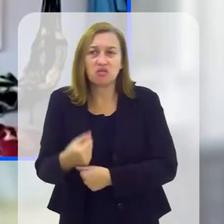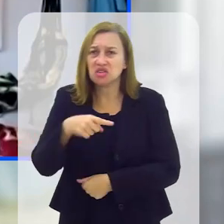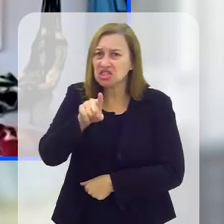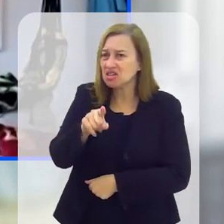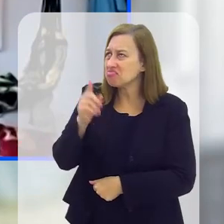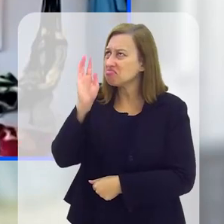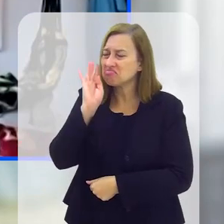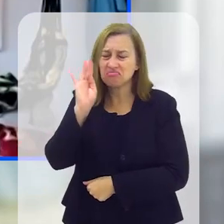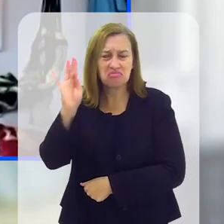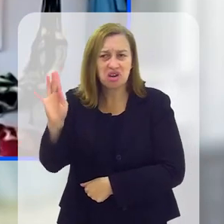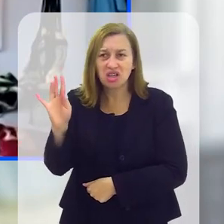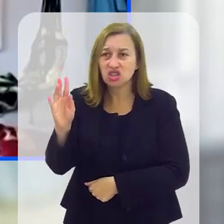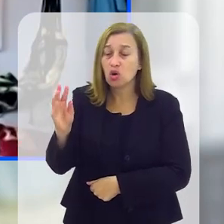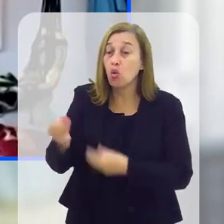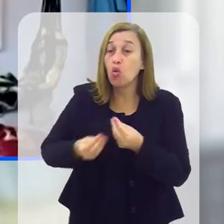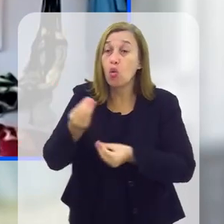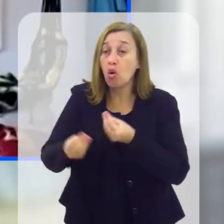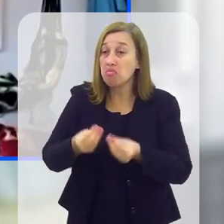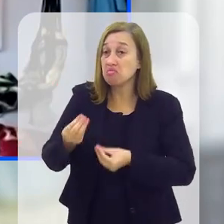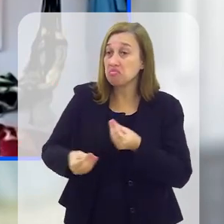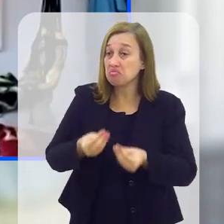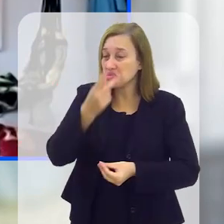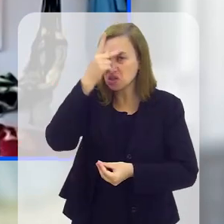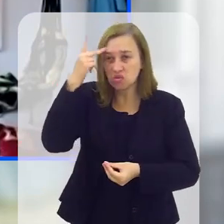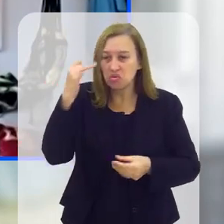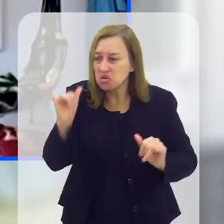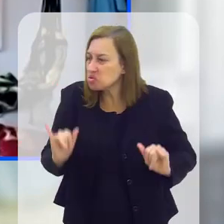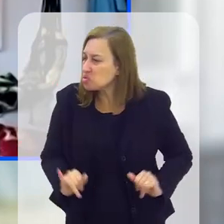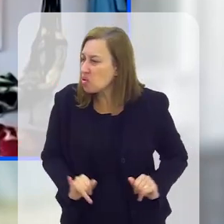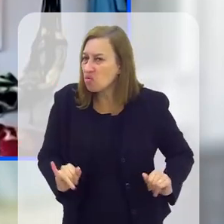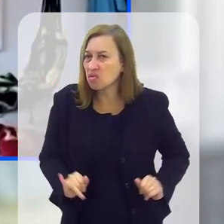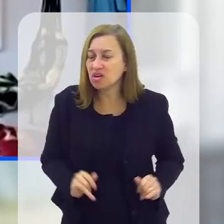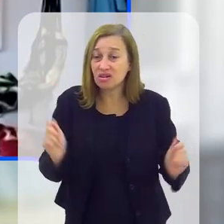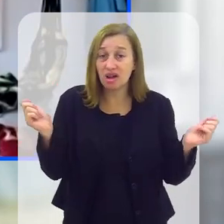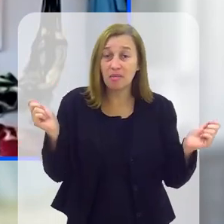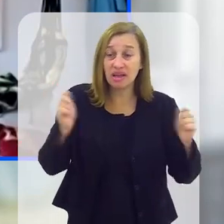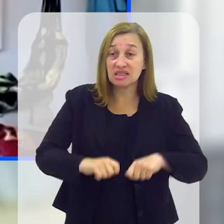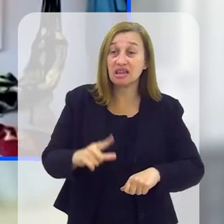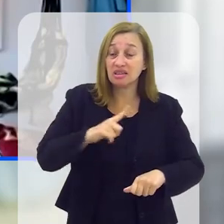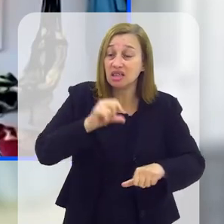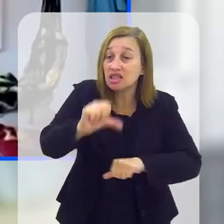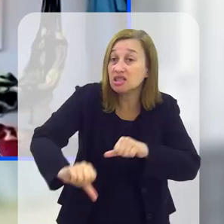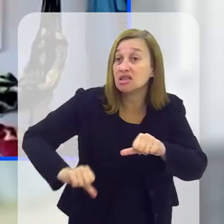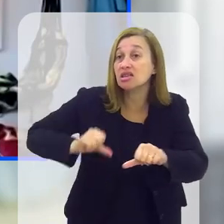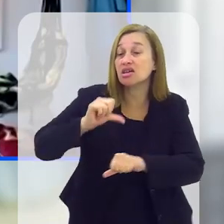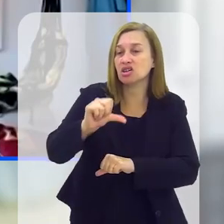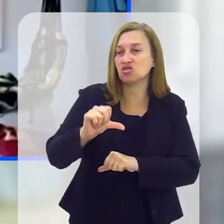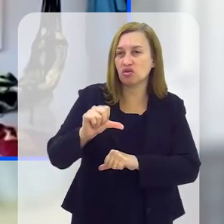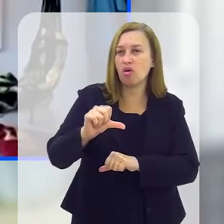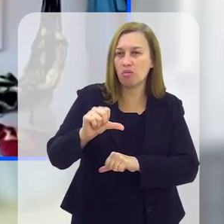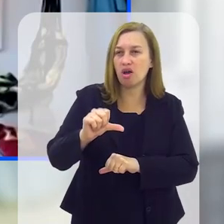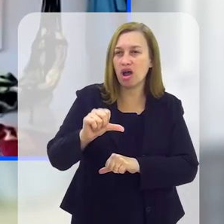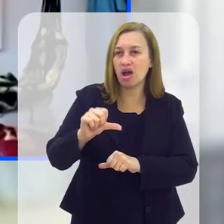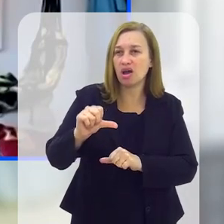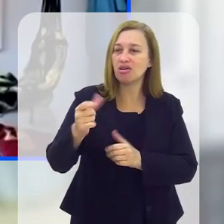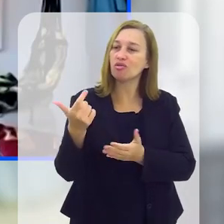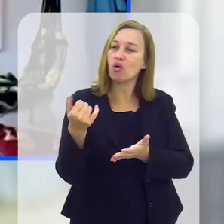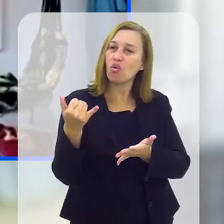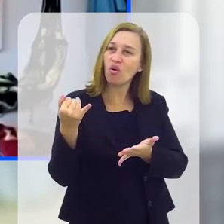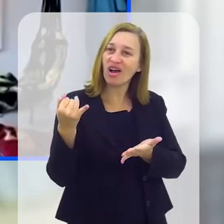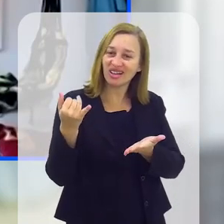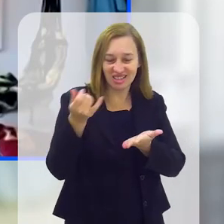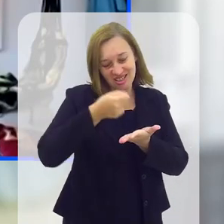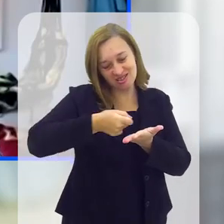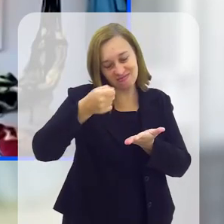imagina como essas vidas sofridas são capazes de se transformar com a